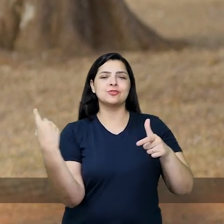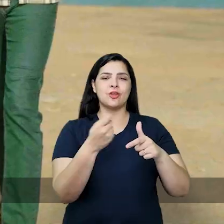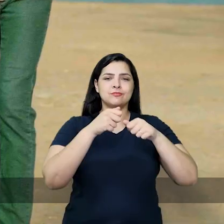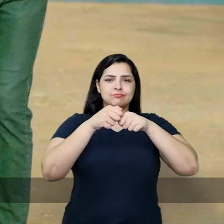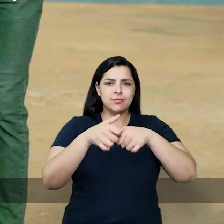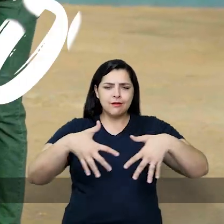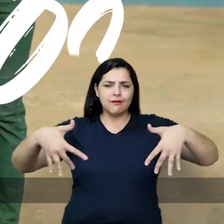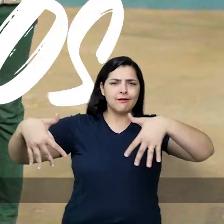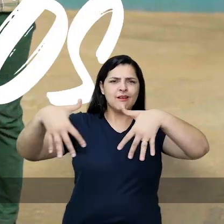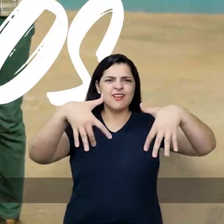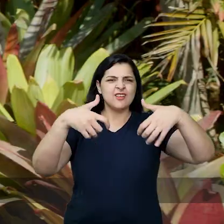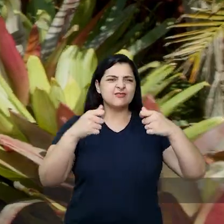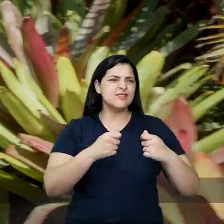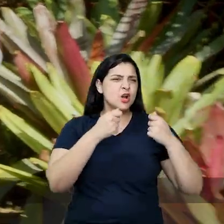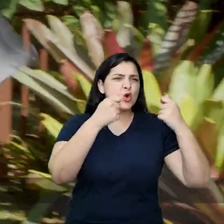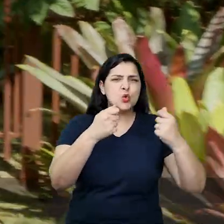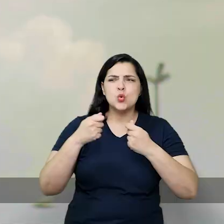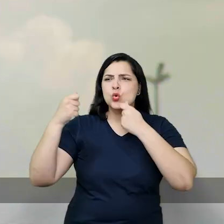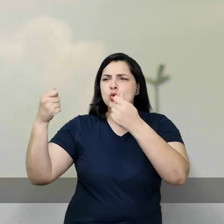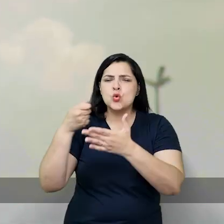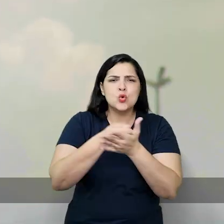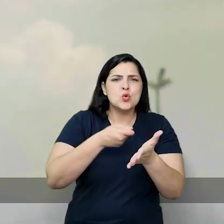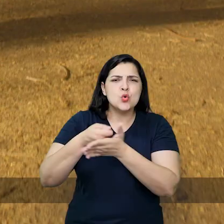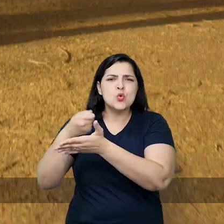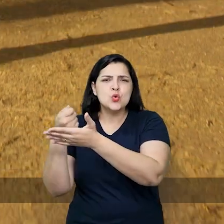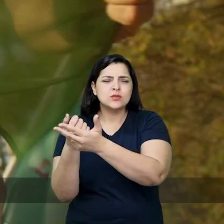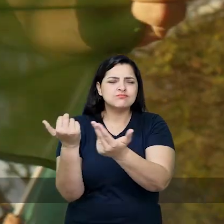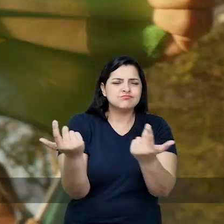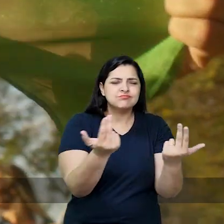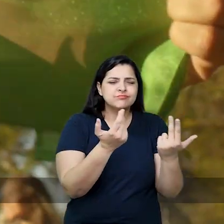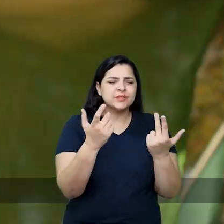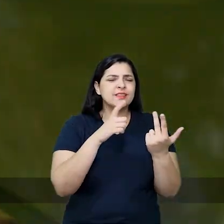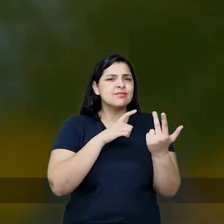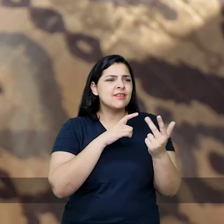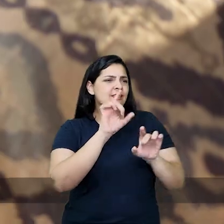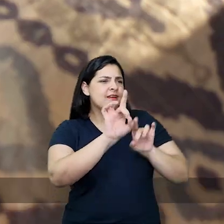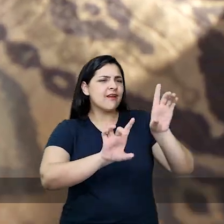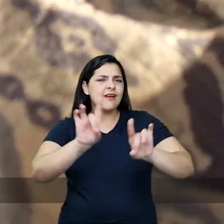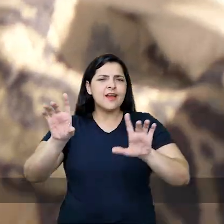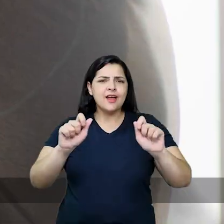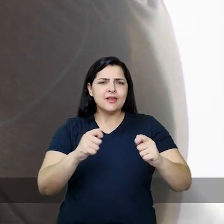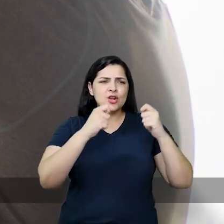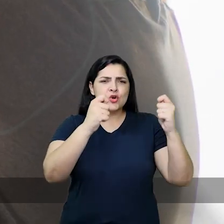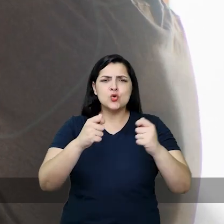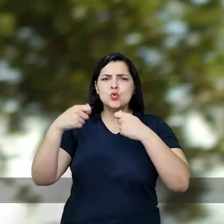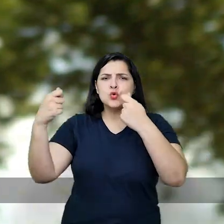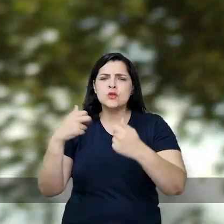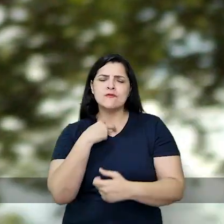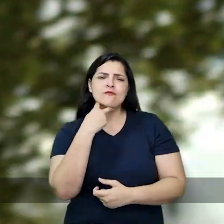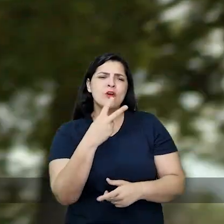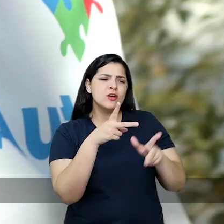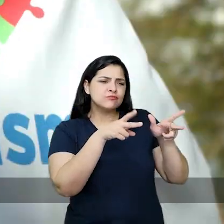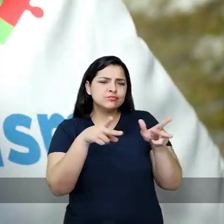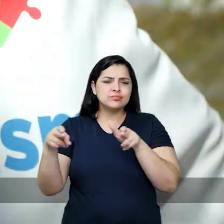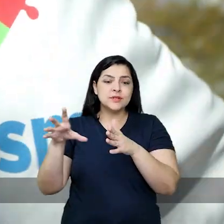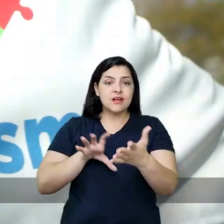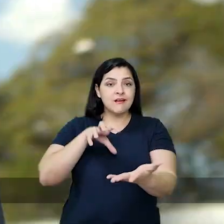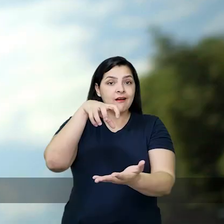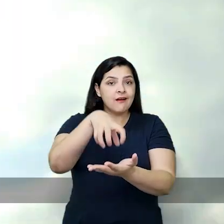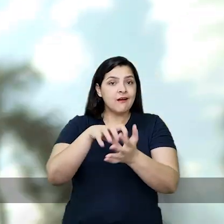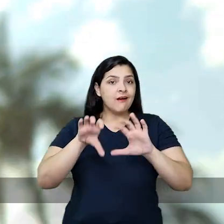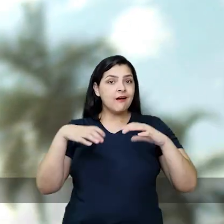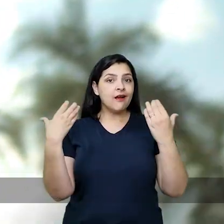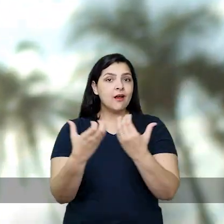assim somos muitos. Muitas bandeiras, cada uma do seu jeito, com sua visão e sua voz, que se